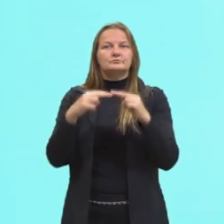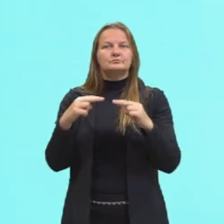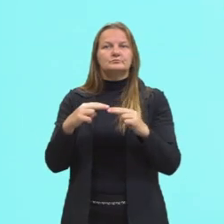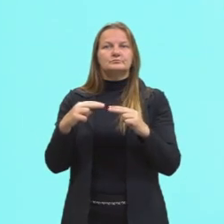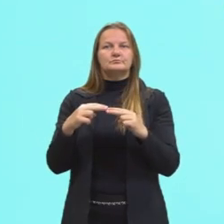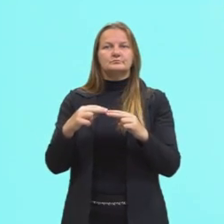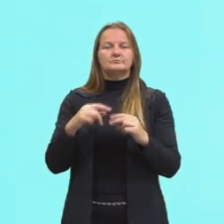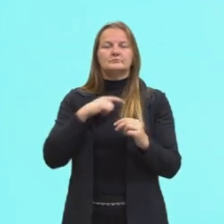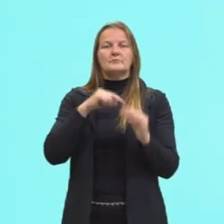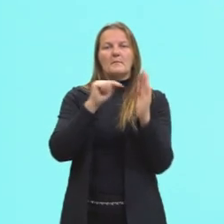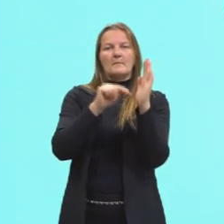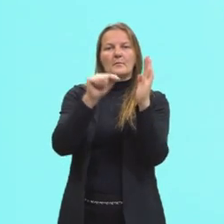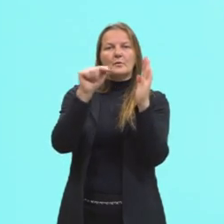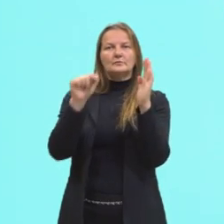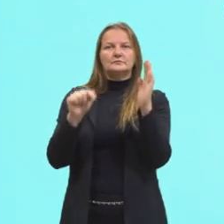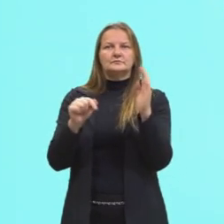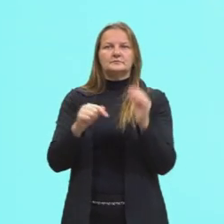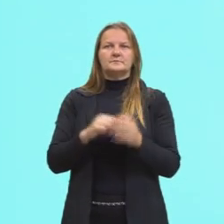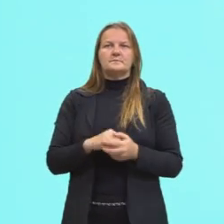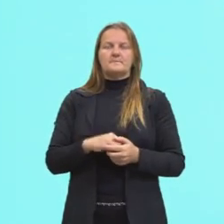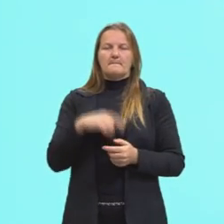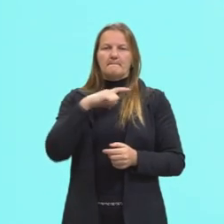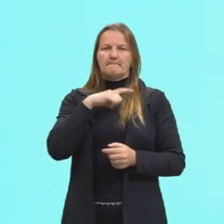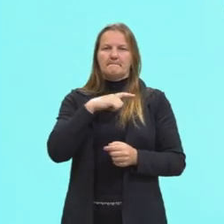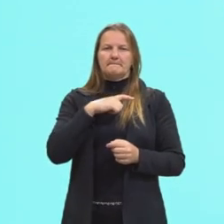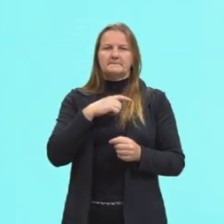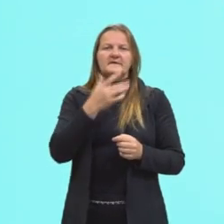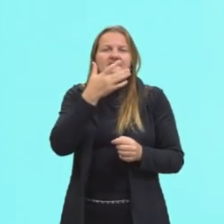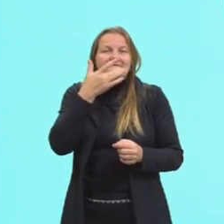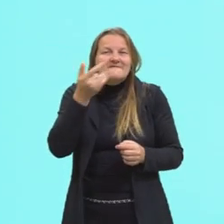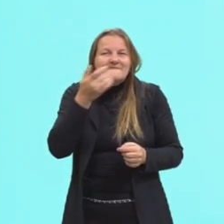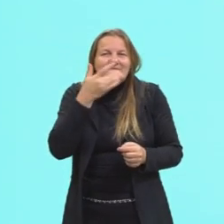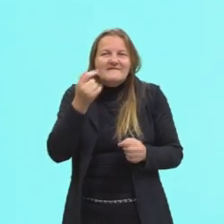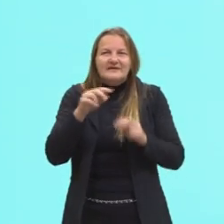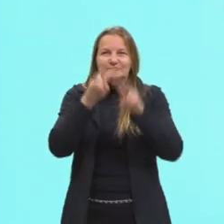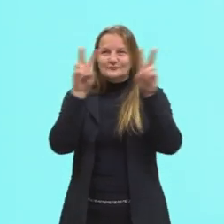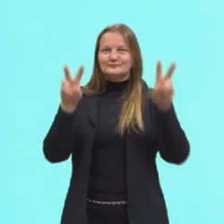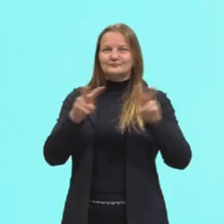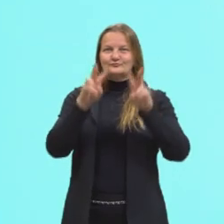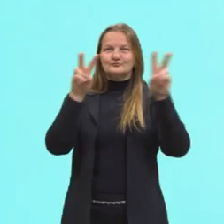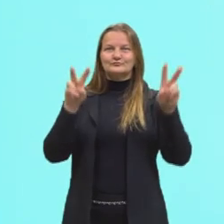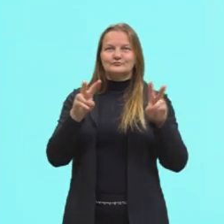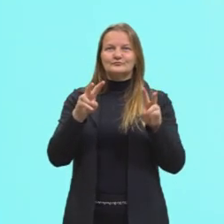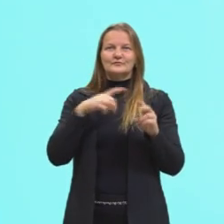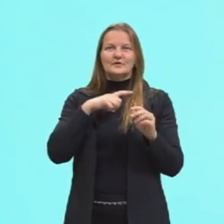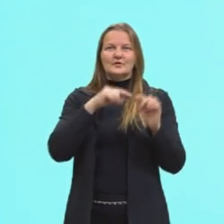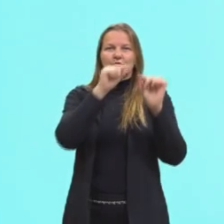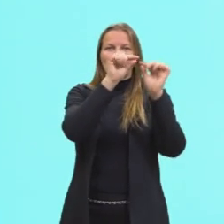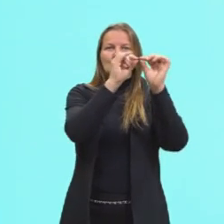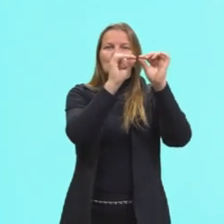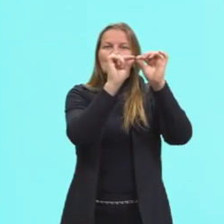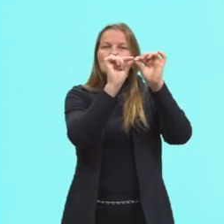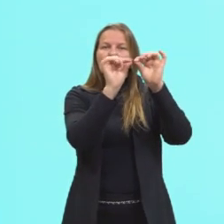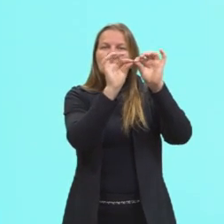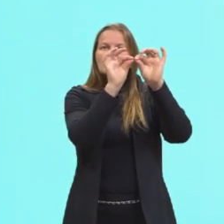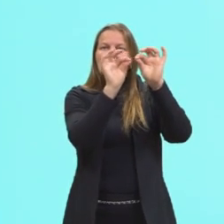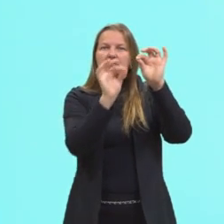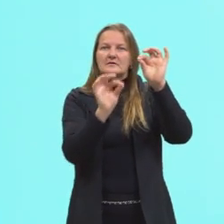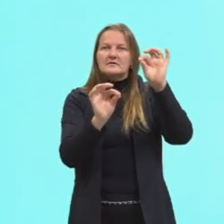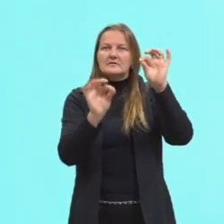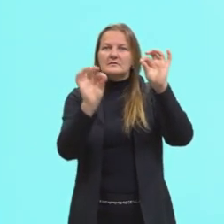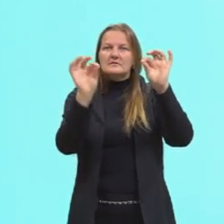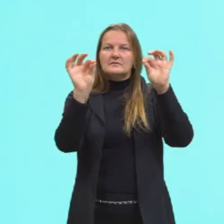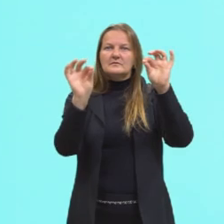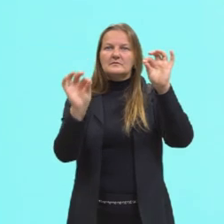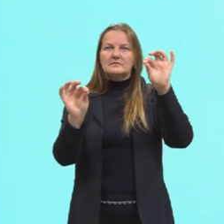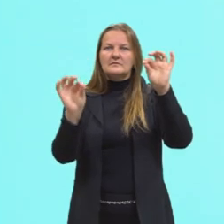alguns pontos, né? E esses pontos, para facilitar a nossa visualização, eles são ligados por uma linha. Essa linha que está